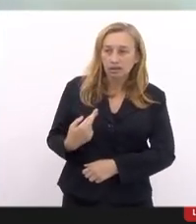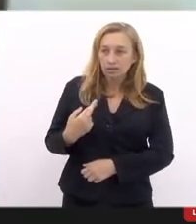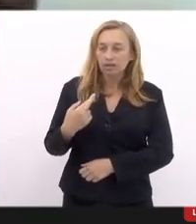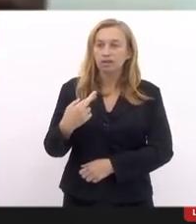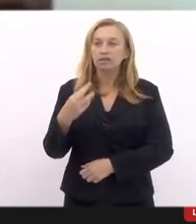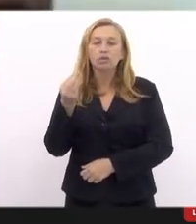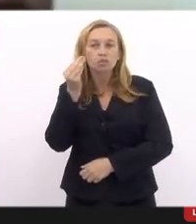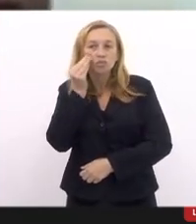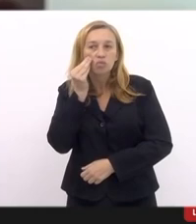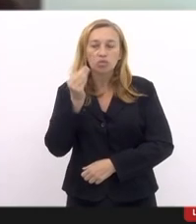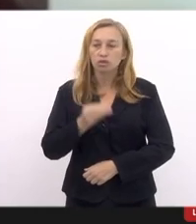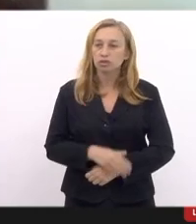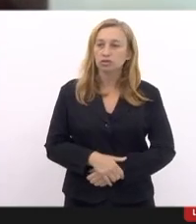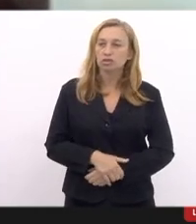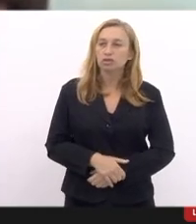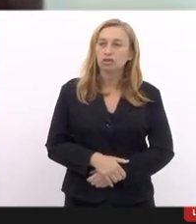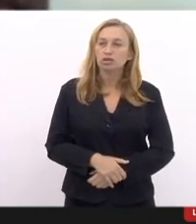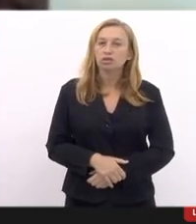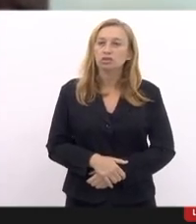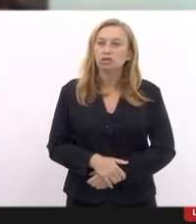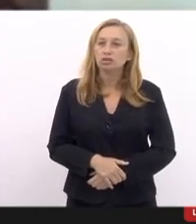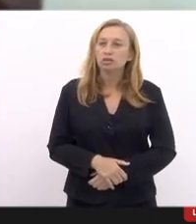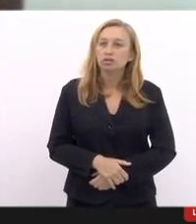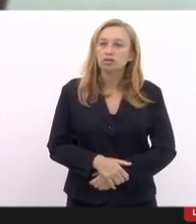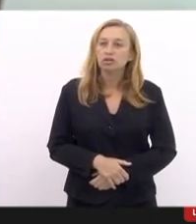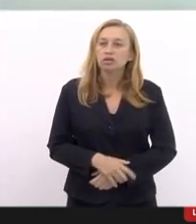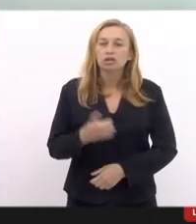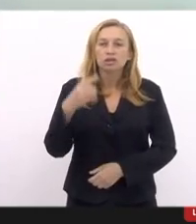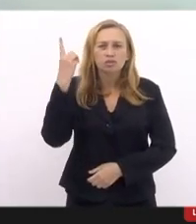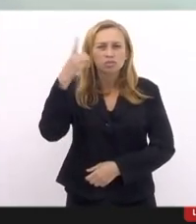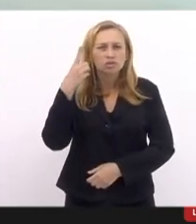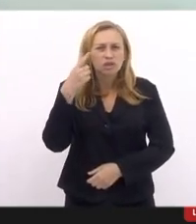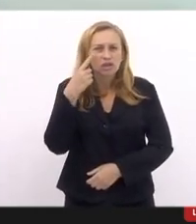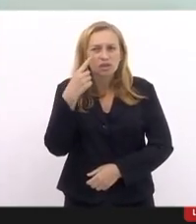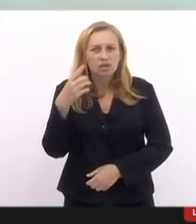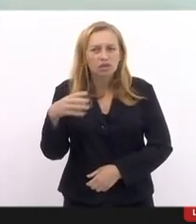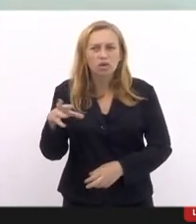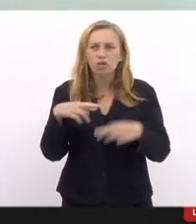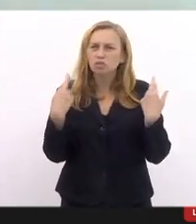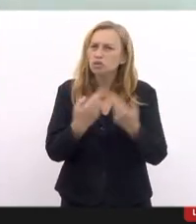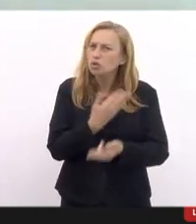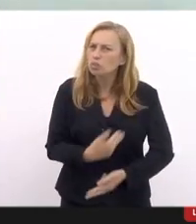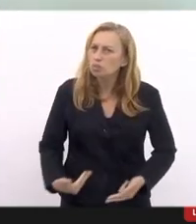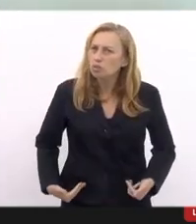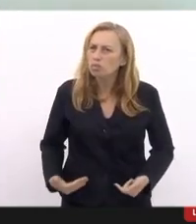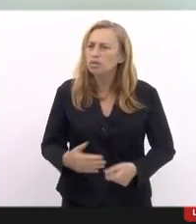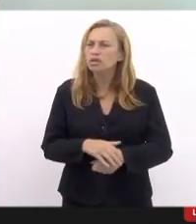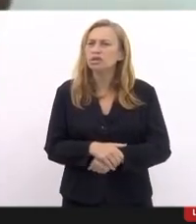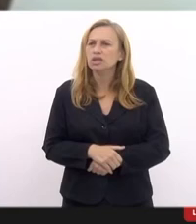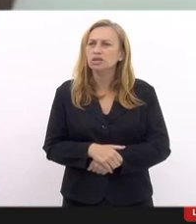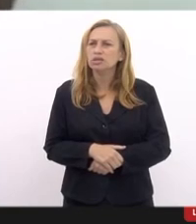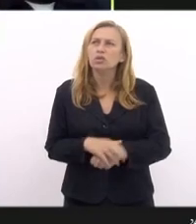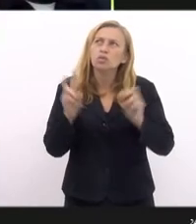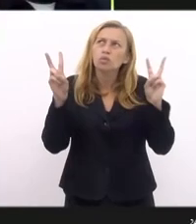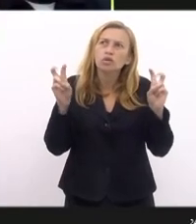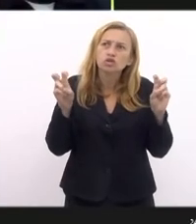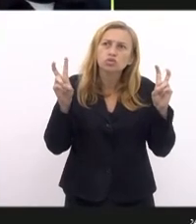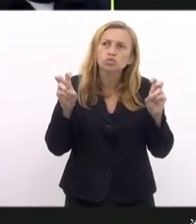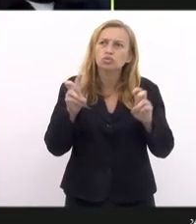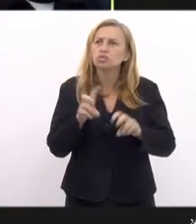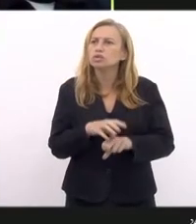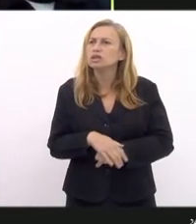deputada Mônica Francisco, me recordo de ter participado de uma audiência pública sobre um assunto